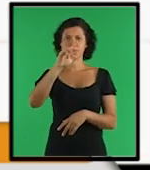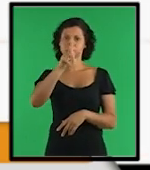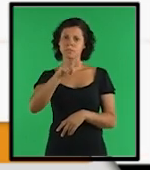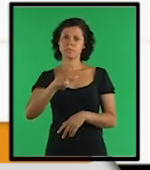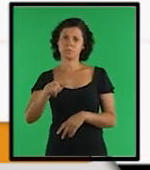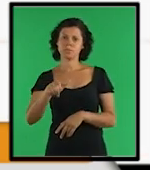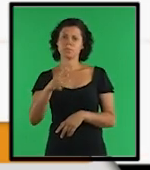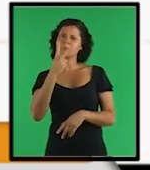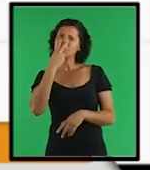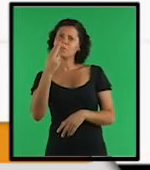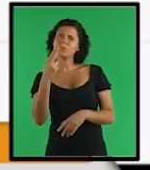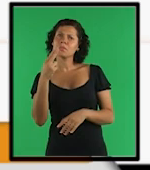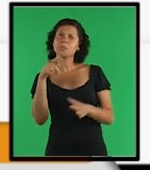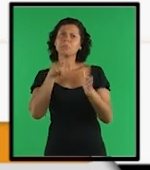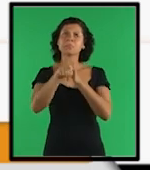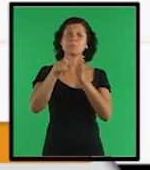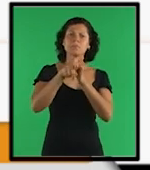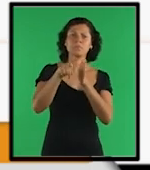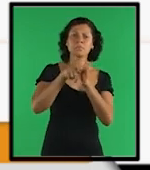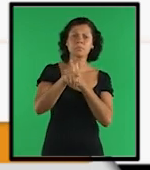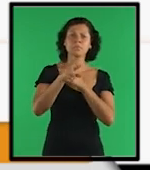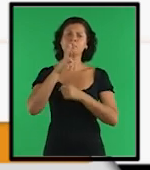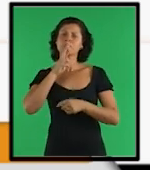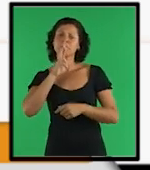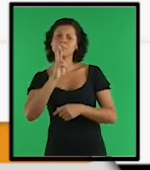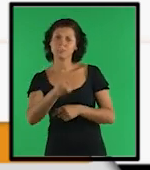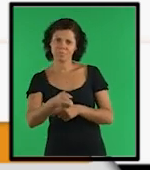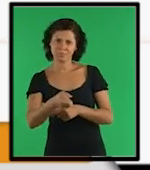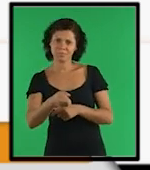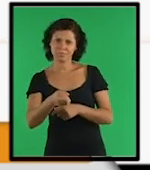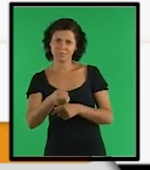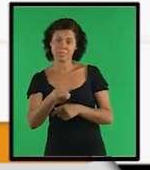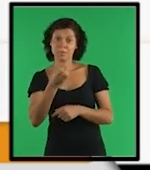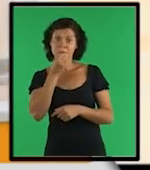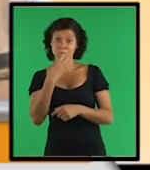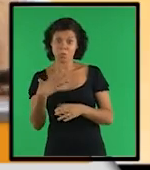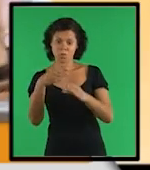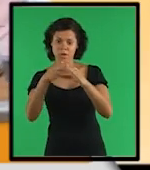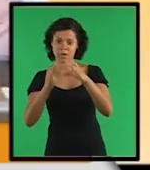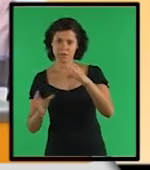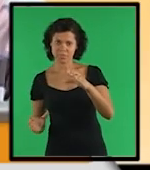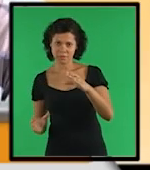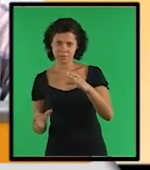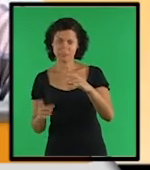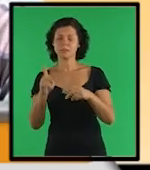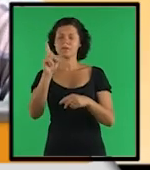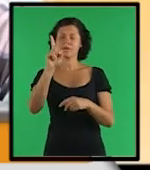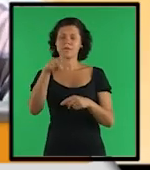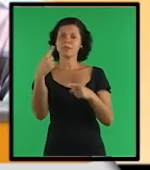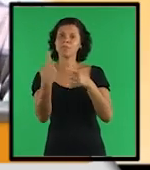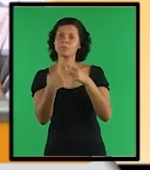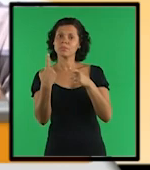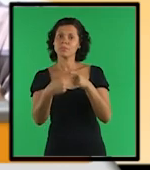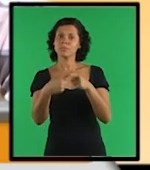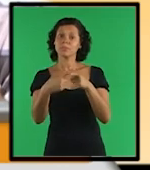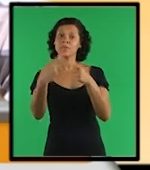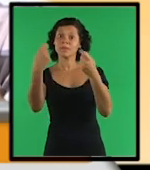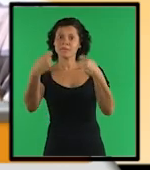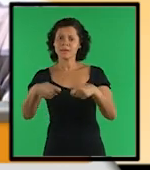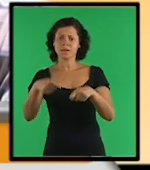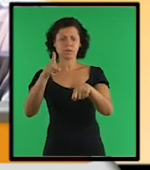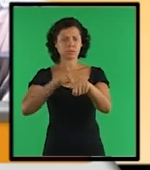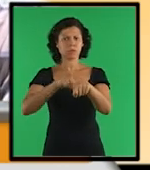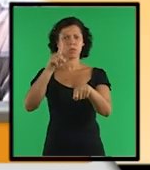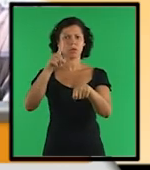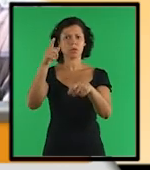espécie de enquete, questionário, formulário de perguntas. Uma característica muito interessante desta ferramenta é o fato dela